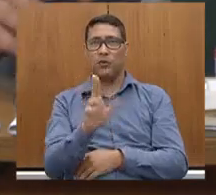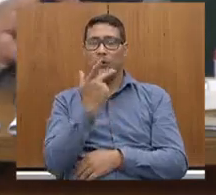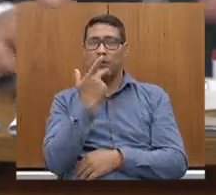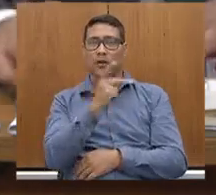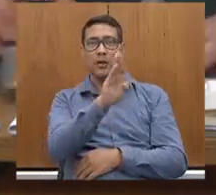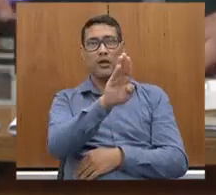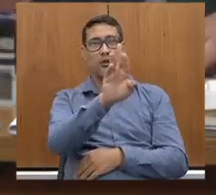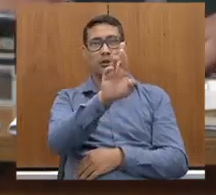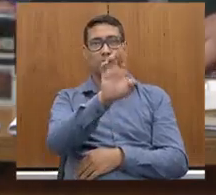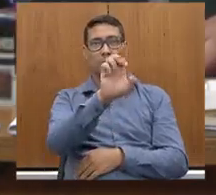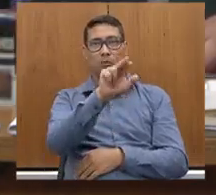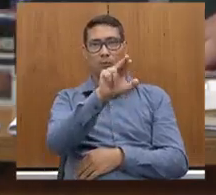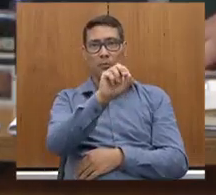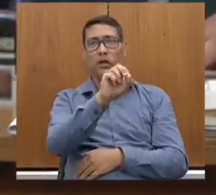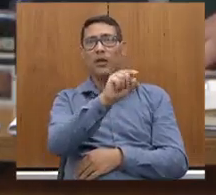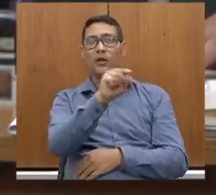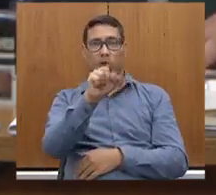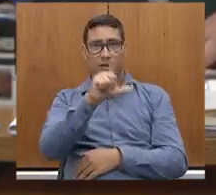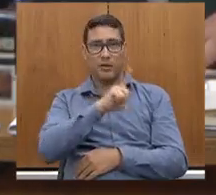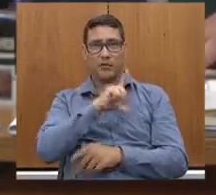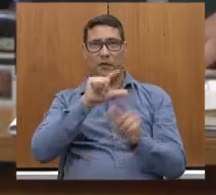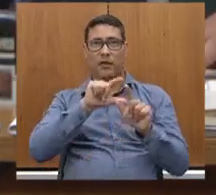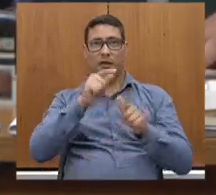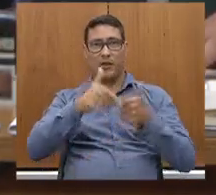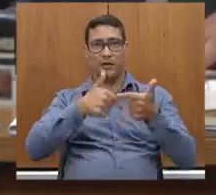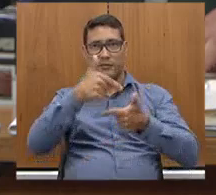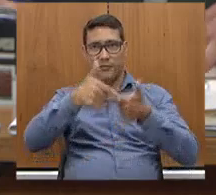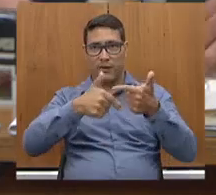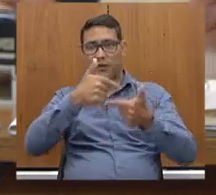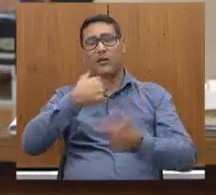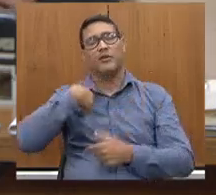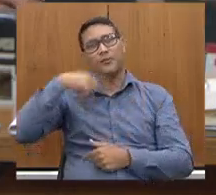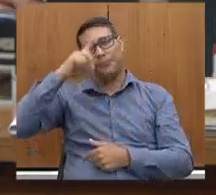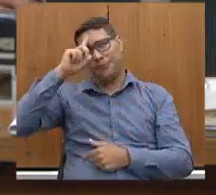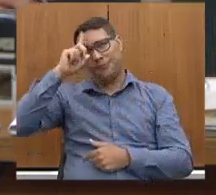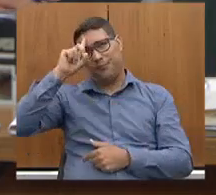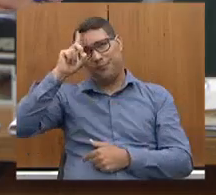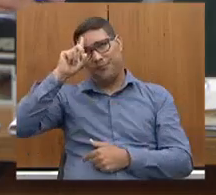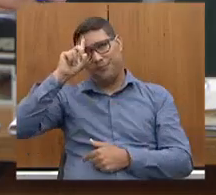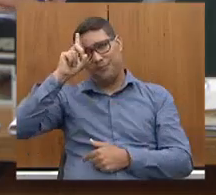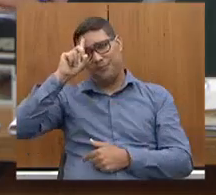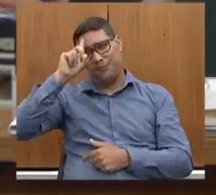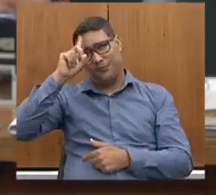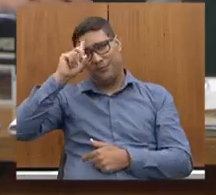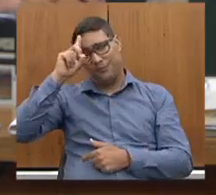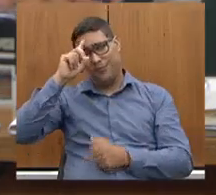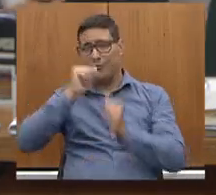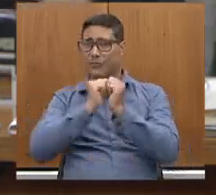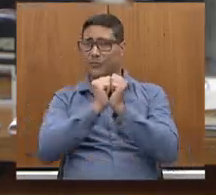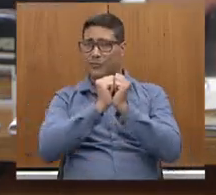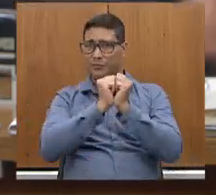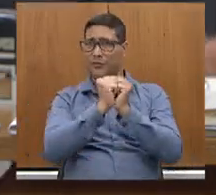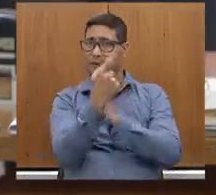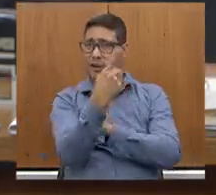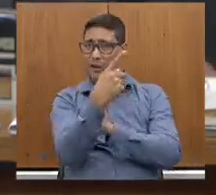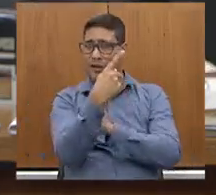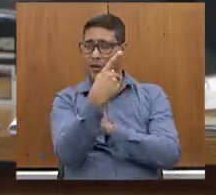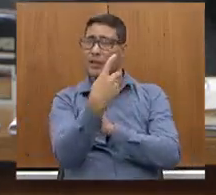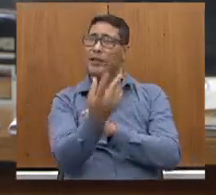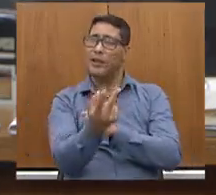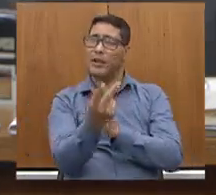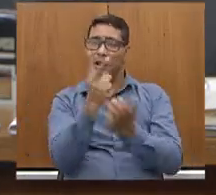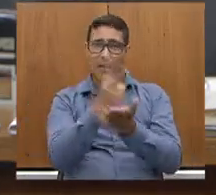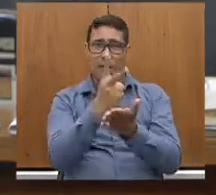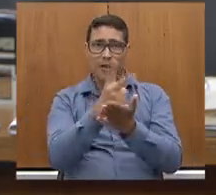Breno, porque a gente faz esse trabalho, não é, cara? De dia a dia ali, em cima dele, ele atendendo. Rodrigo,